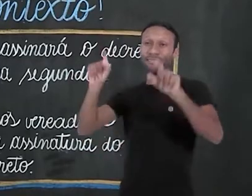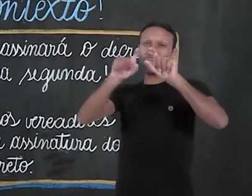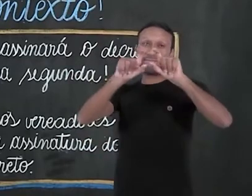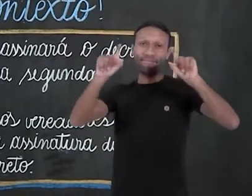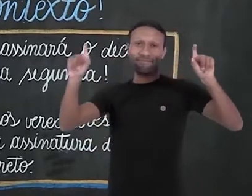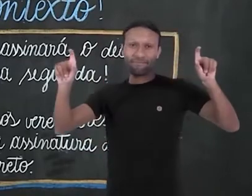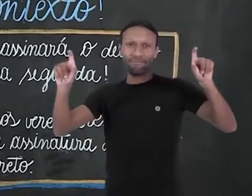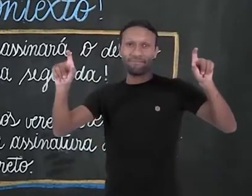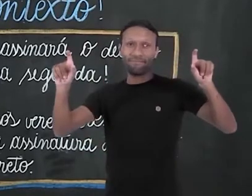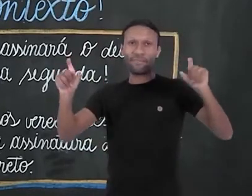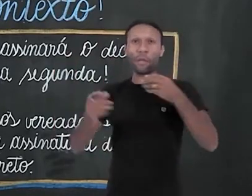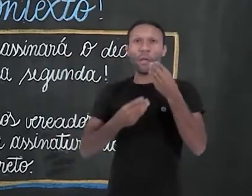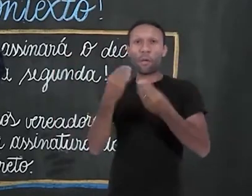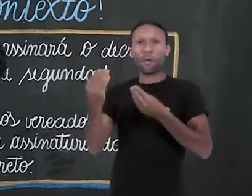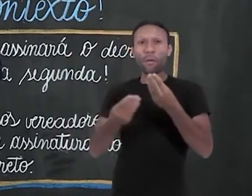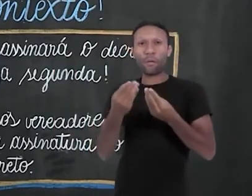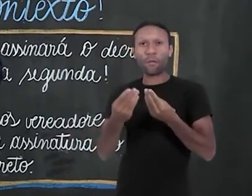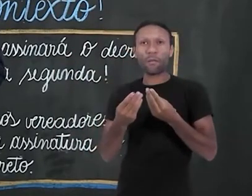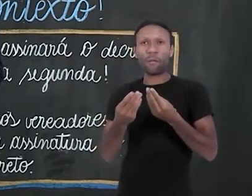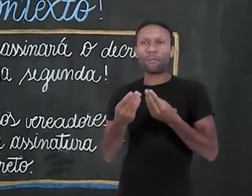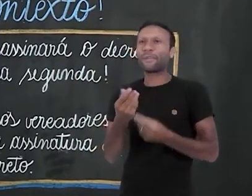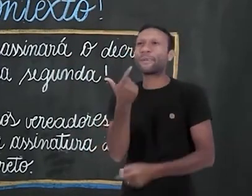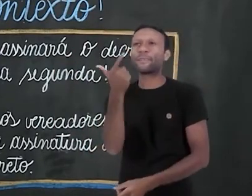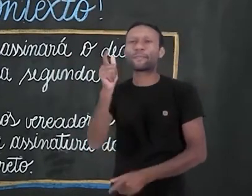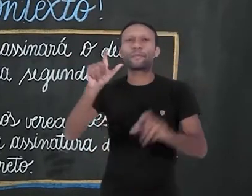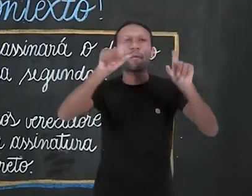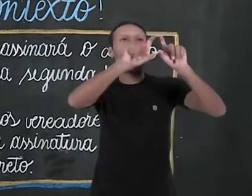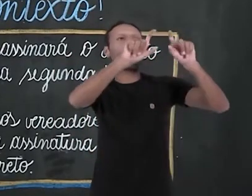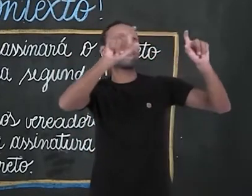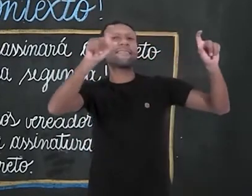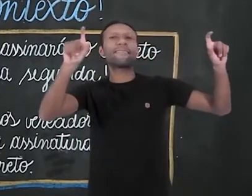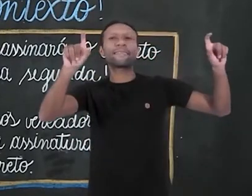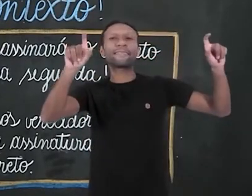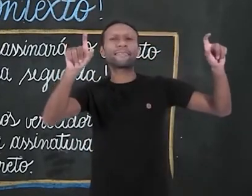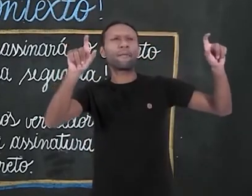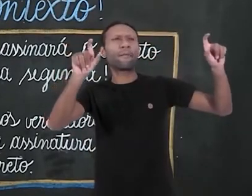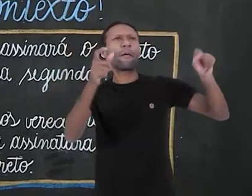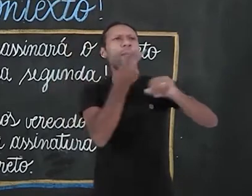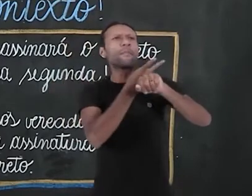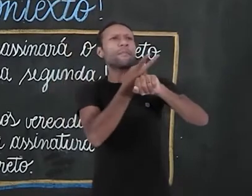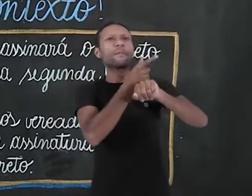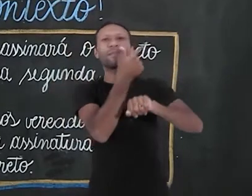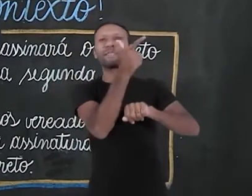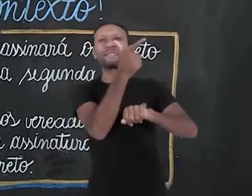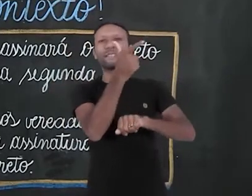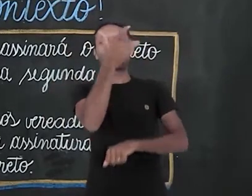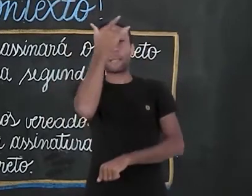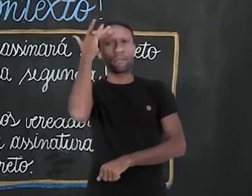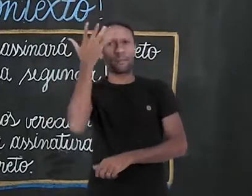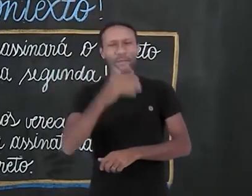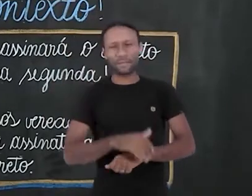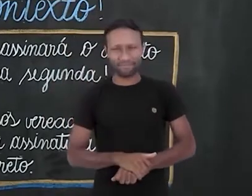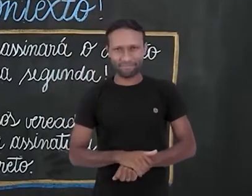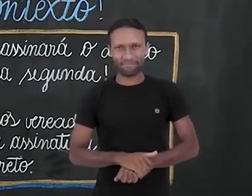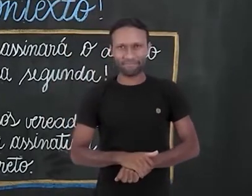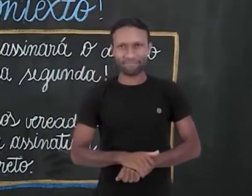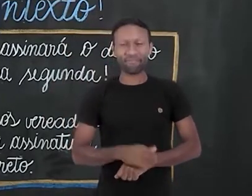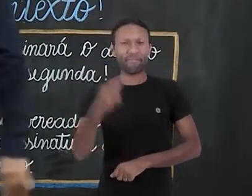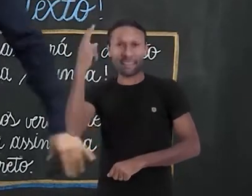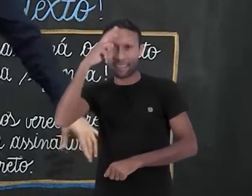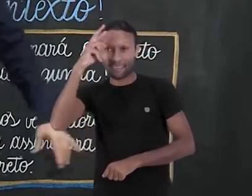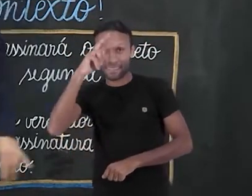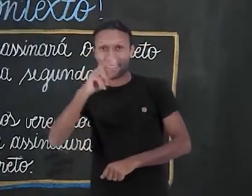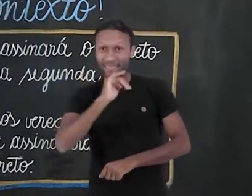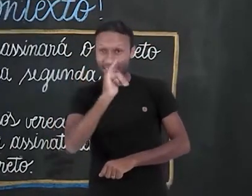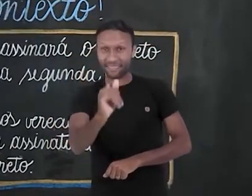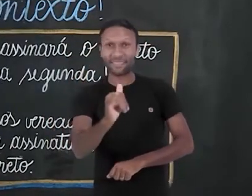livros de português, como oração sem sujeito. Ou seja, esse tipo de construção, de fato, não tem sujeito. Lembra que eu falei que o